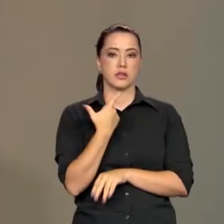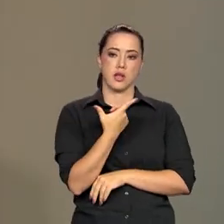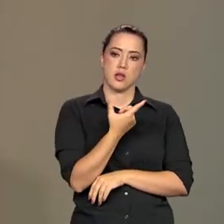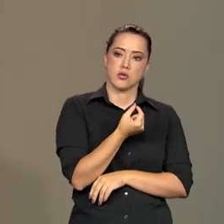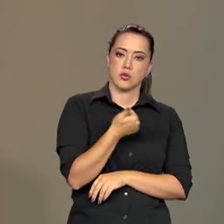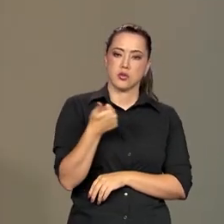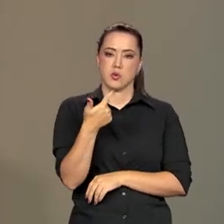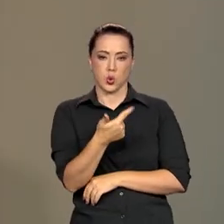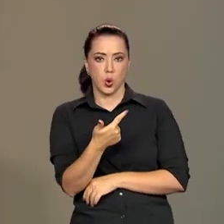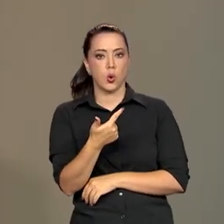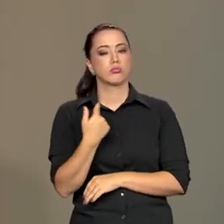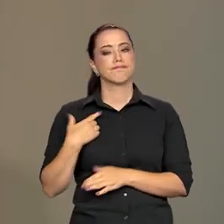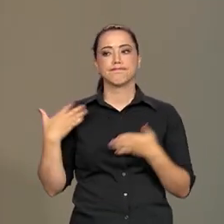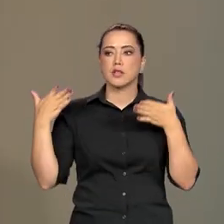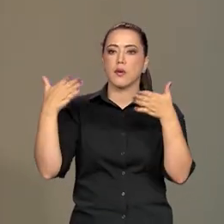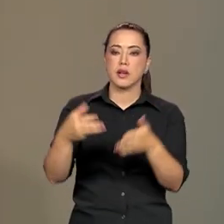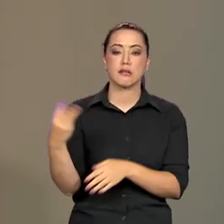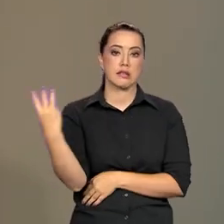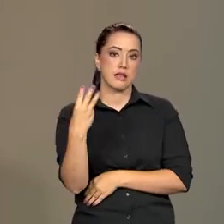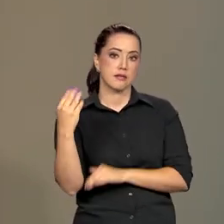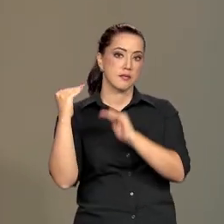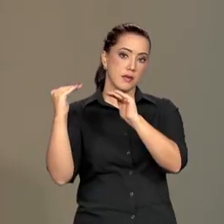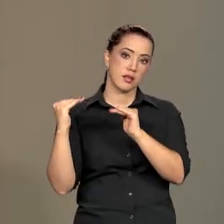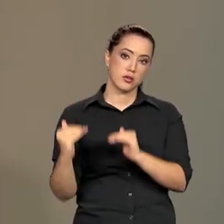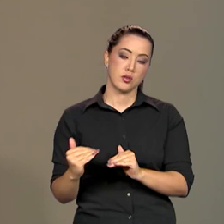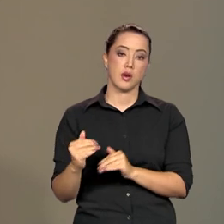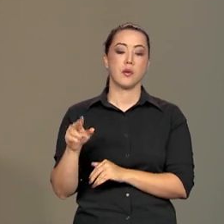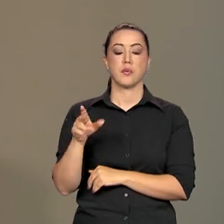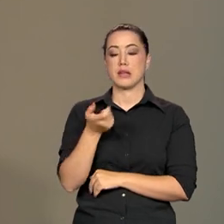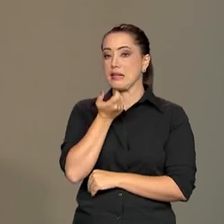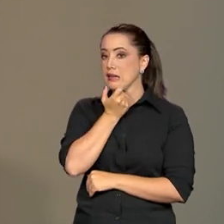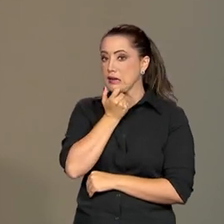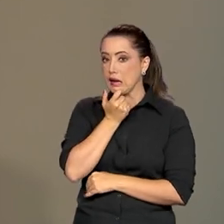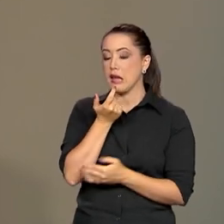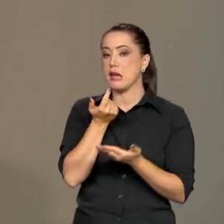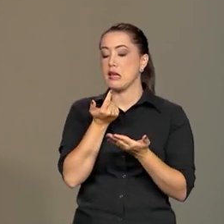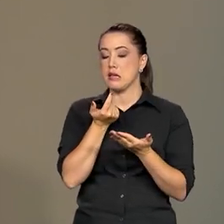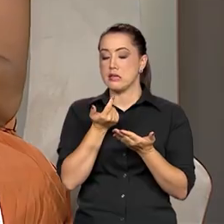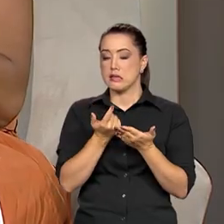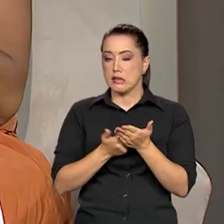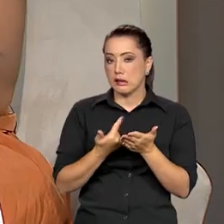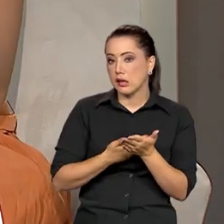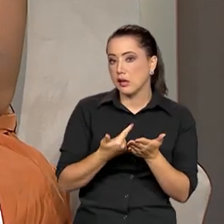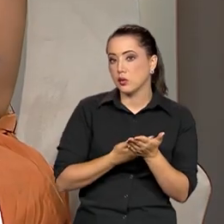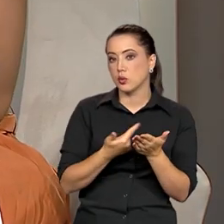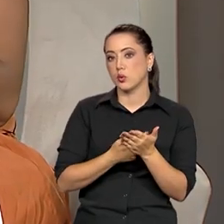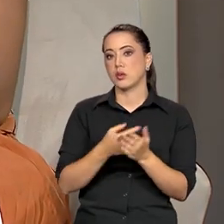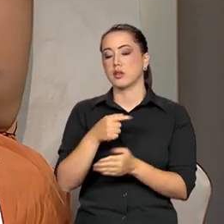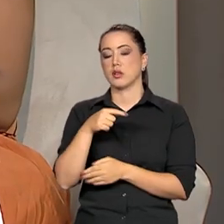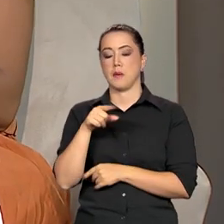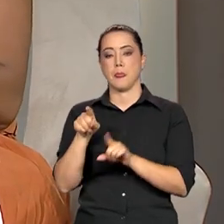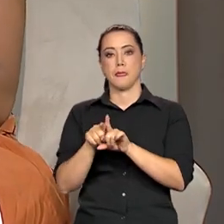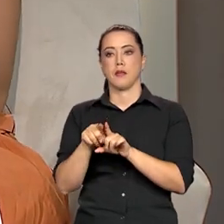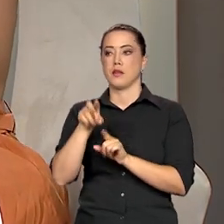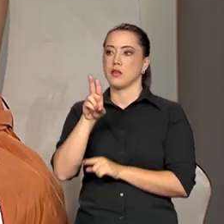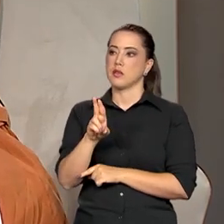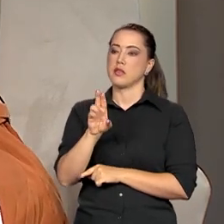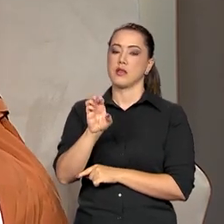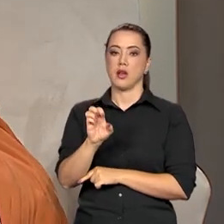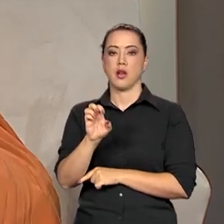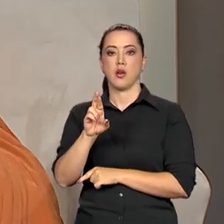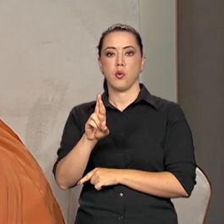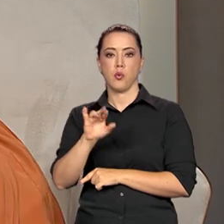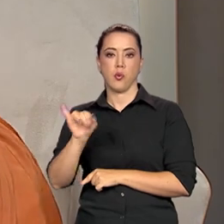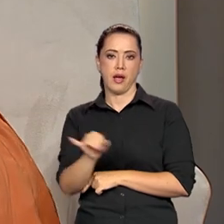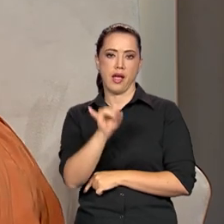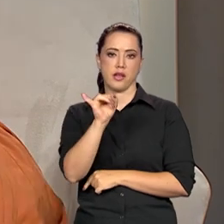Naquele momento, eu entro em terceiro lugar para cursar inglês e literaturas na UERJ. Ainda tinha ali muita gente que falava, lei de